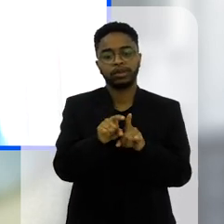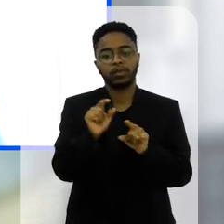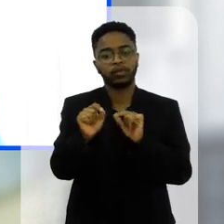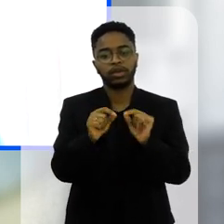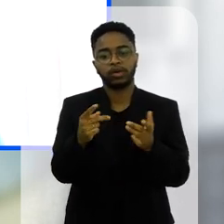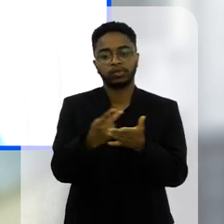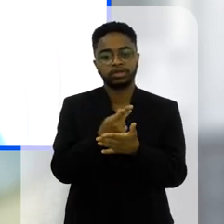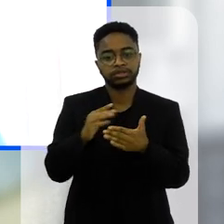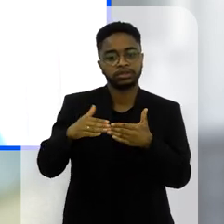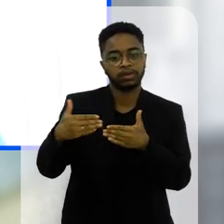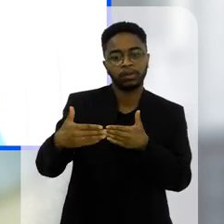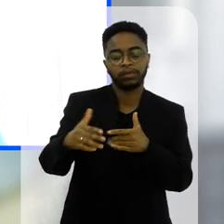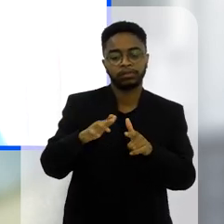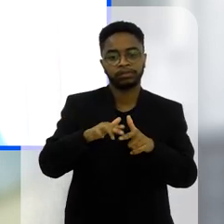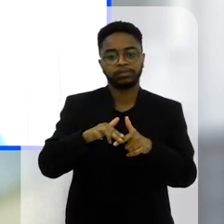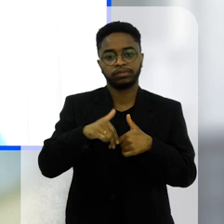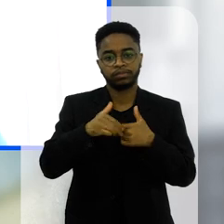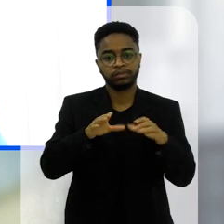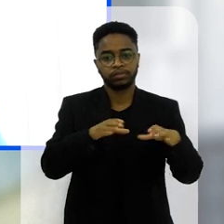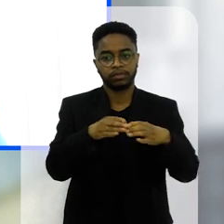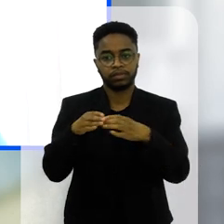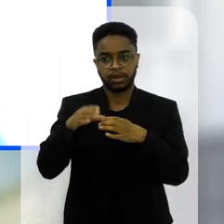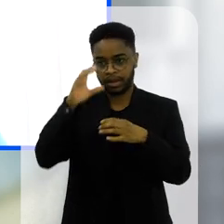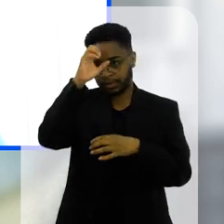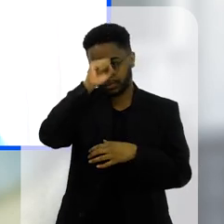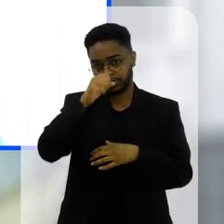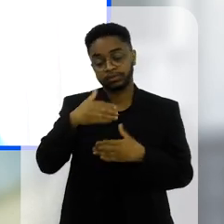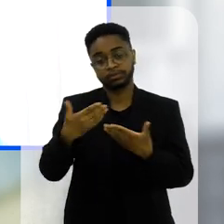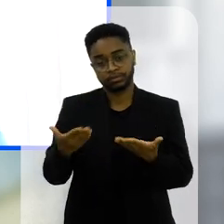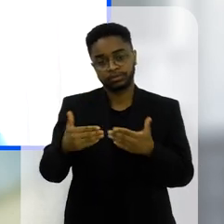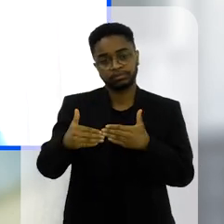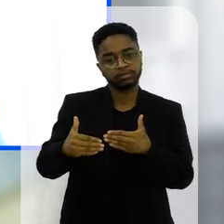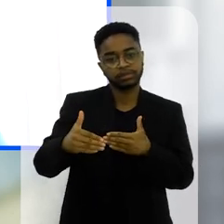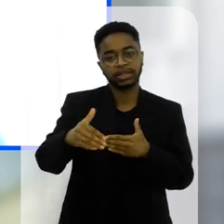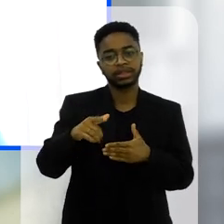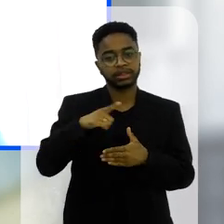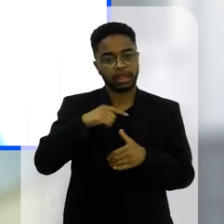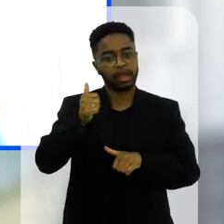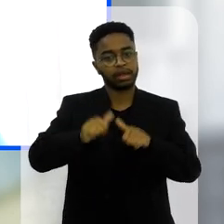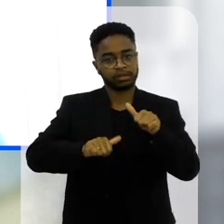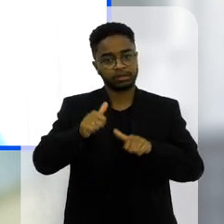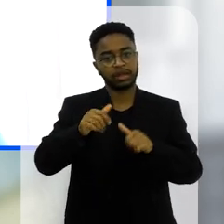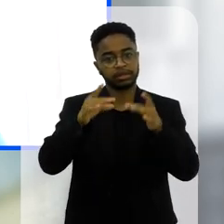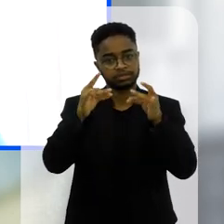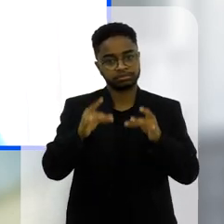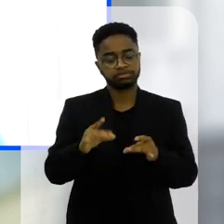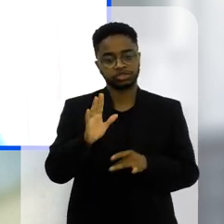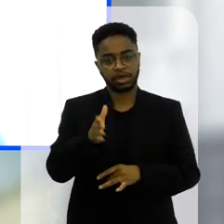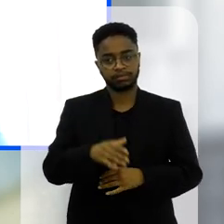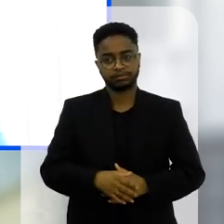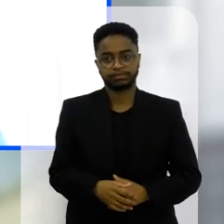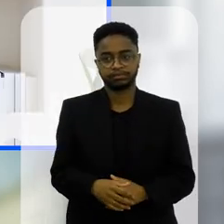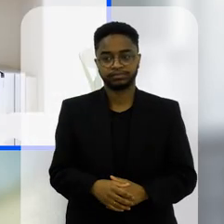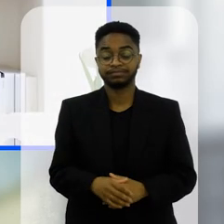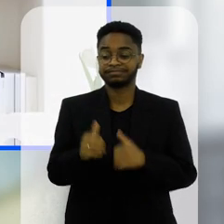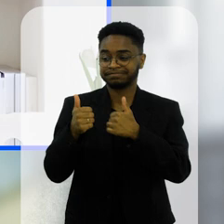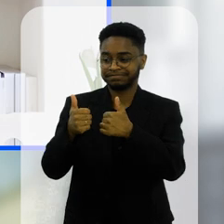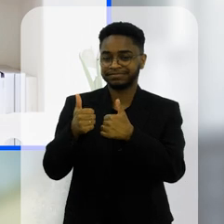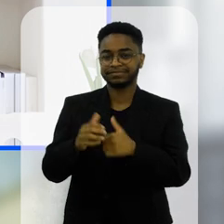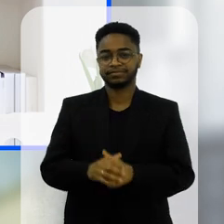efeitos também que isso produziu na aprendizagem deles então certamente aí nas próximas semanas a gente deve ter já uma análise bem definida em relação a isso